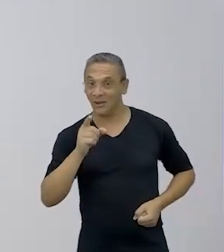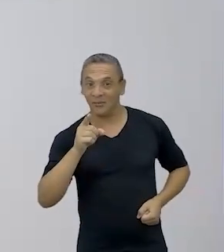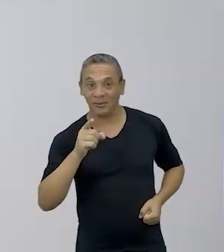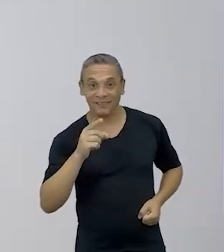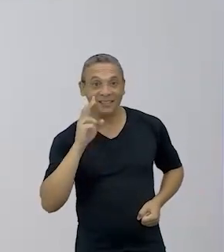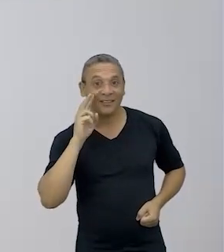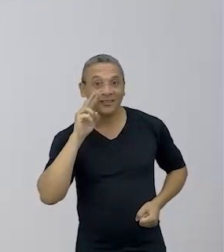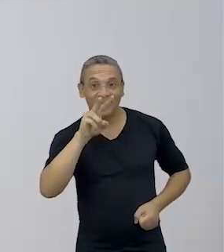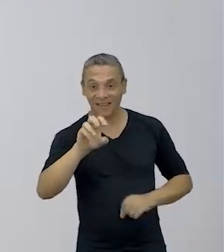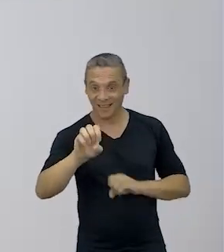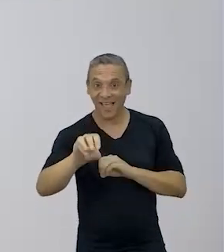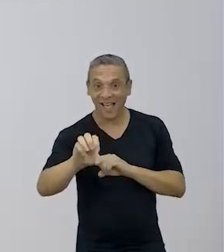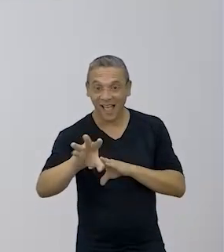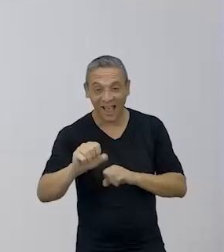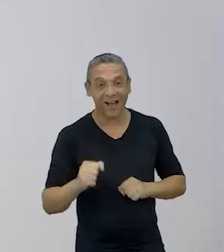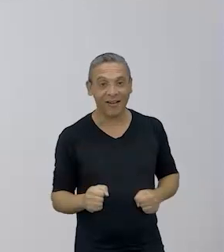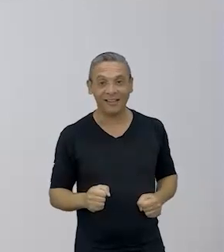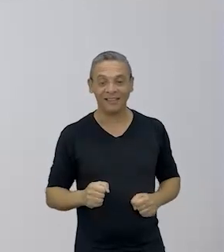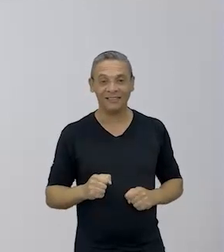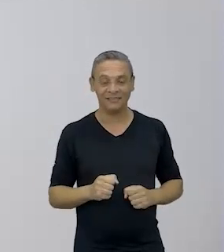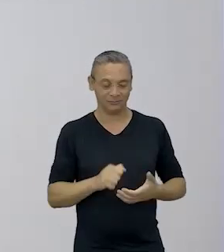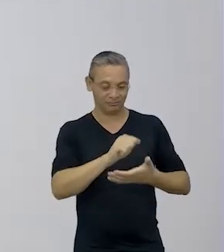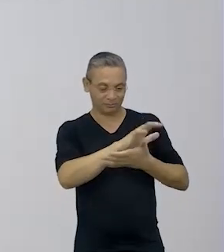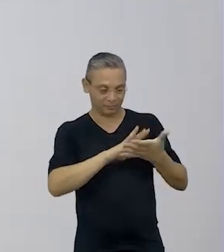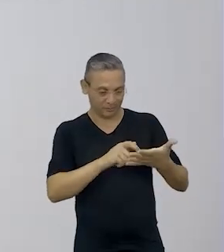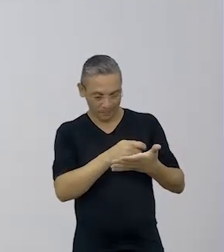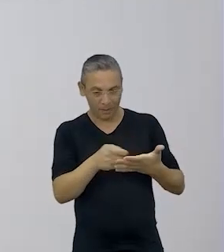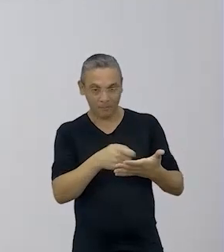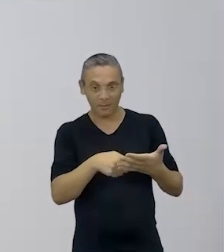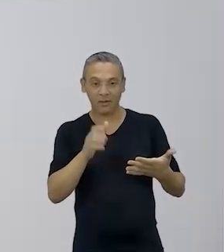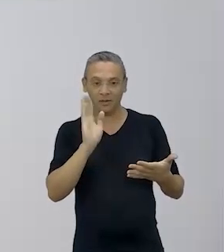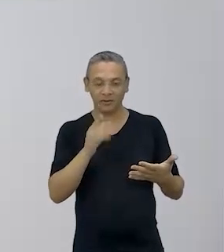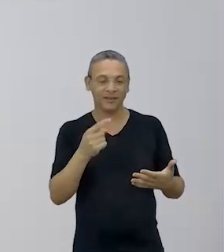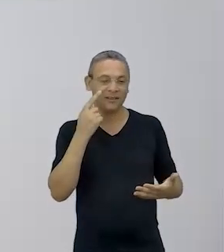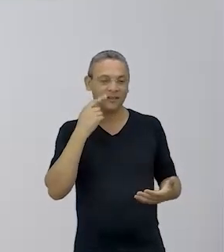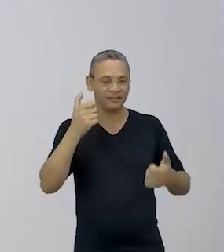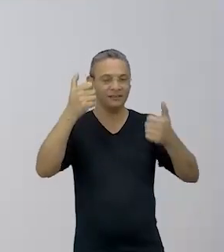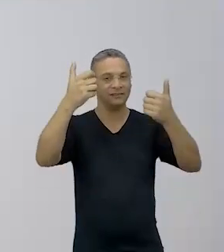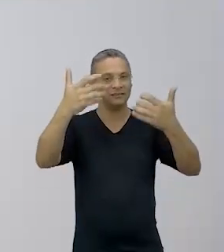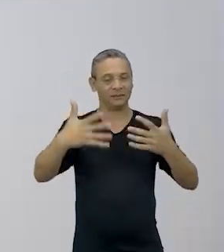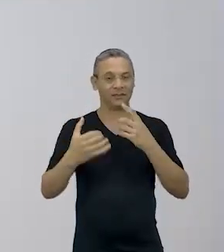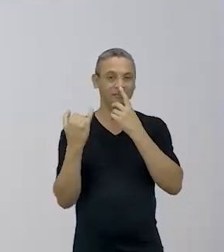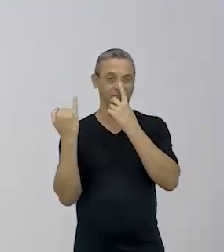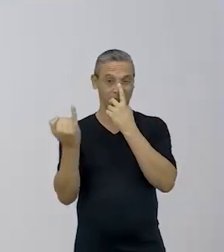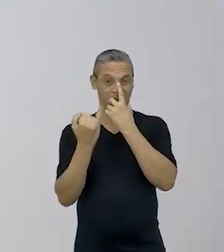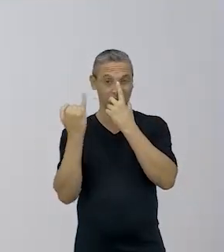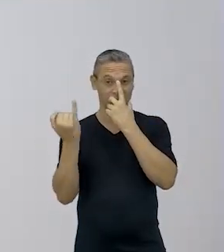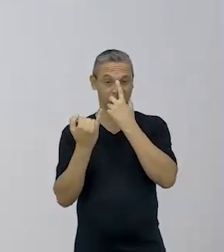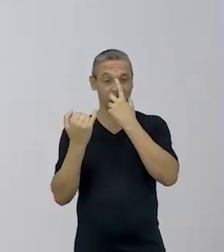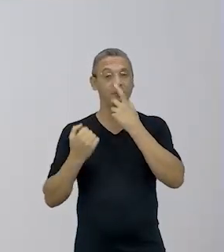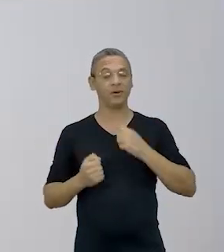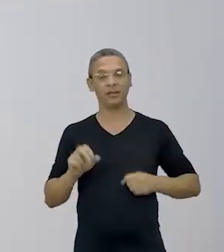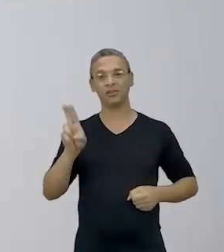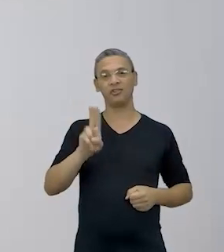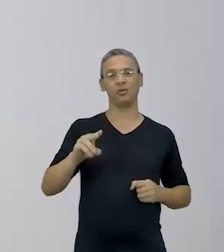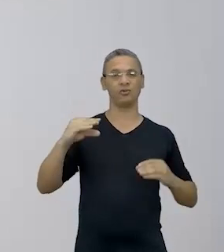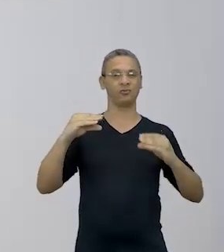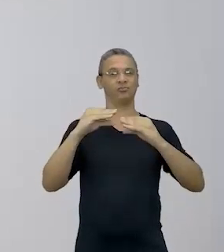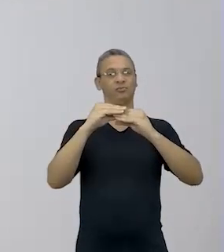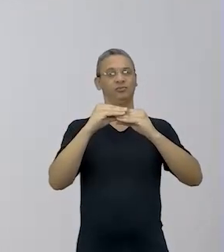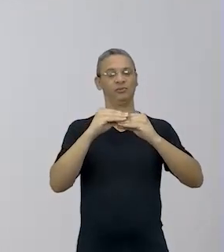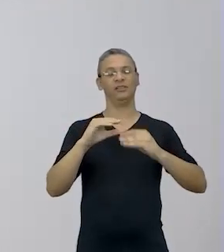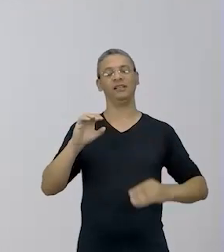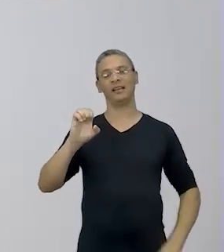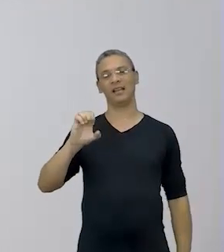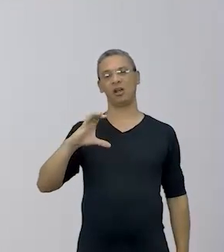acompanhando essa aula, já está com o seu diário de bordo aberto, vamos comentar algumas coisas que são importantes em relação ao uso desse tijolo